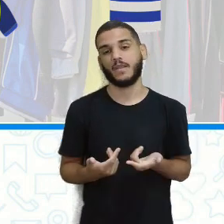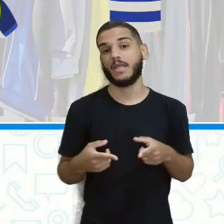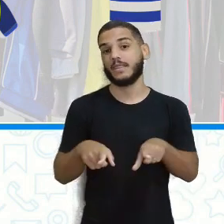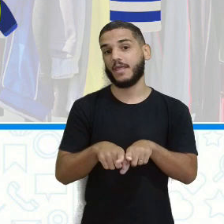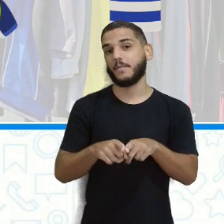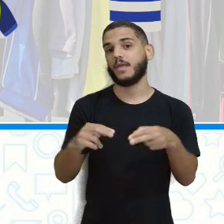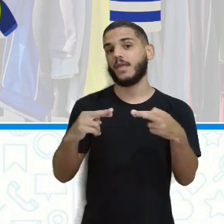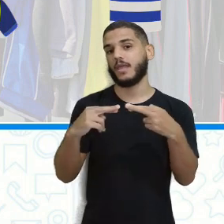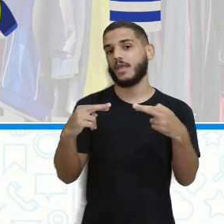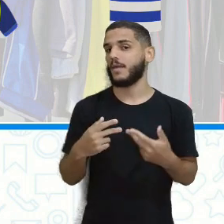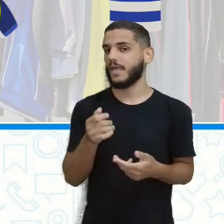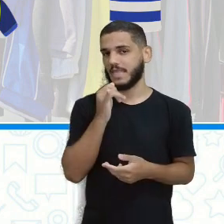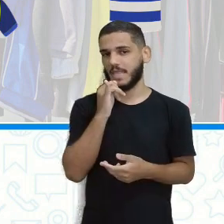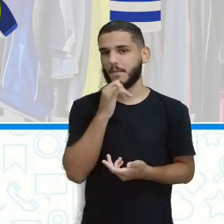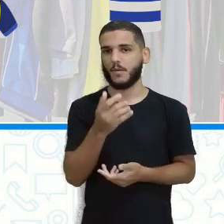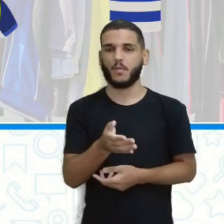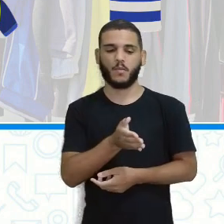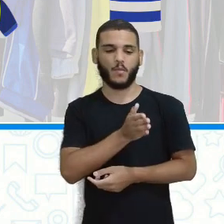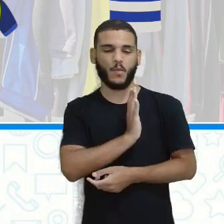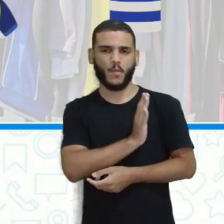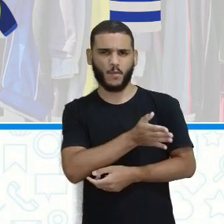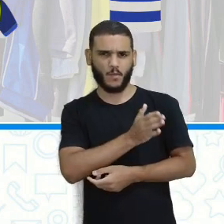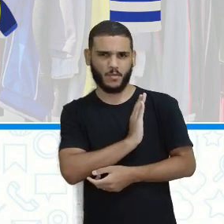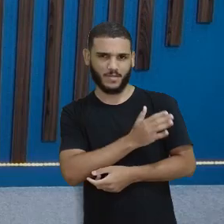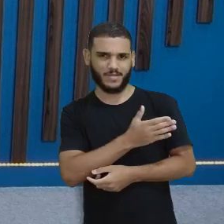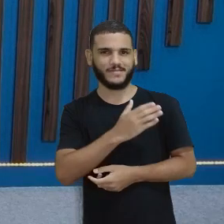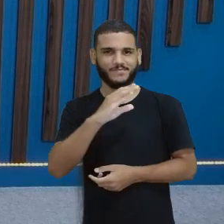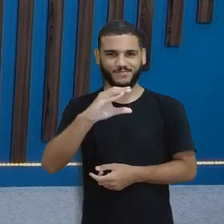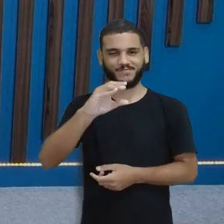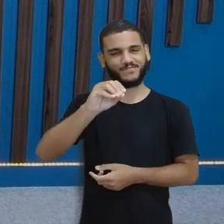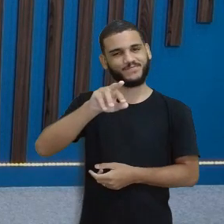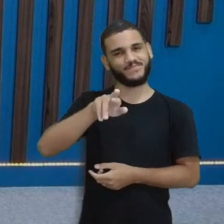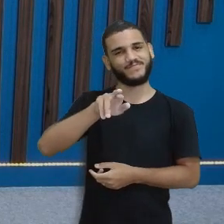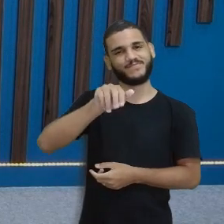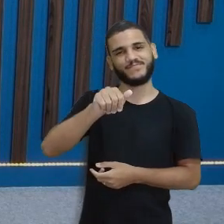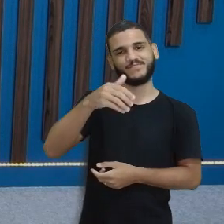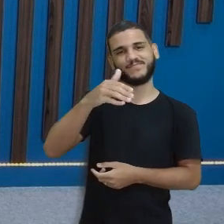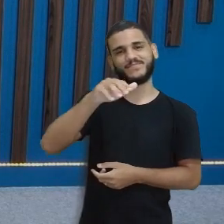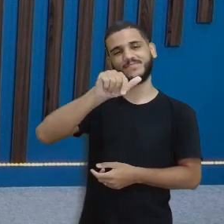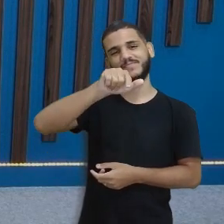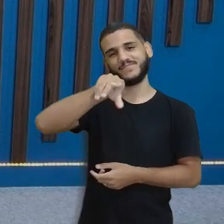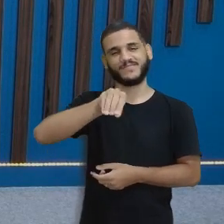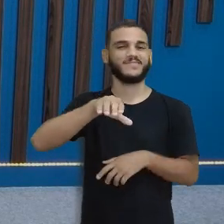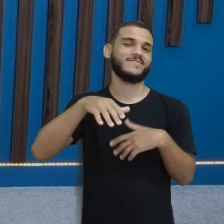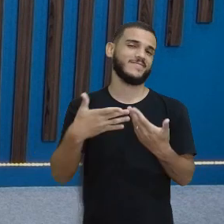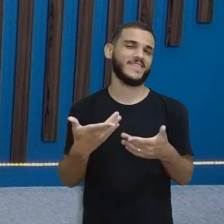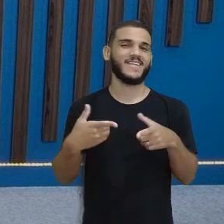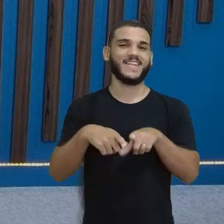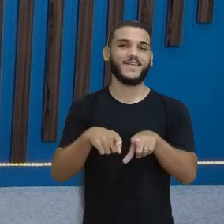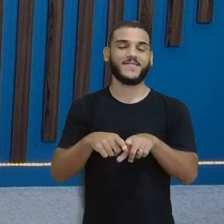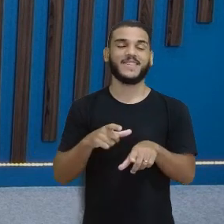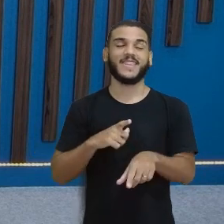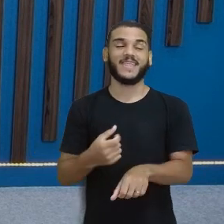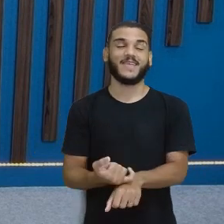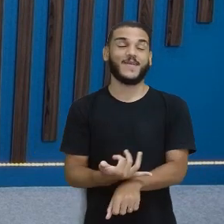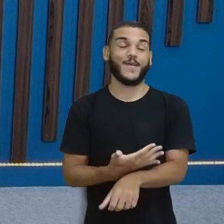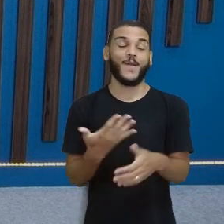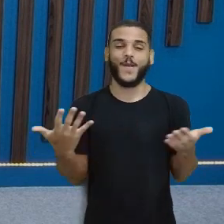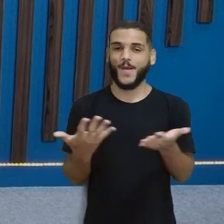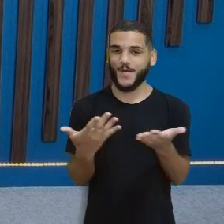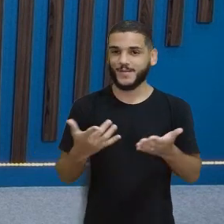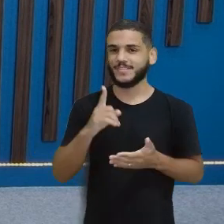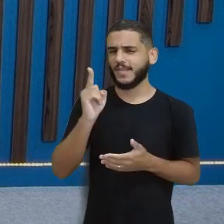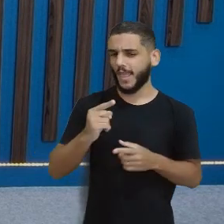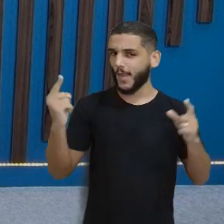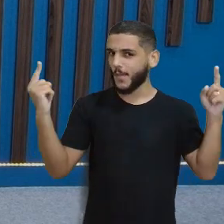Coração Coração da gente hoje está palpitando na vitória Está aqui com toda a emoção, porque hoje tem, não é